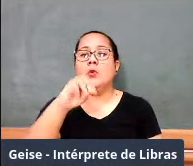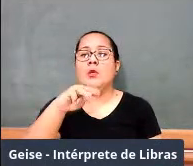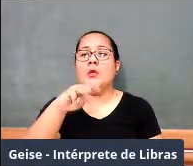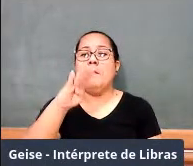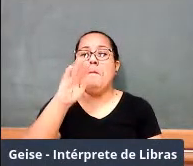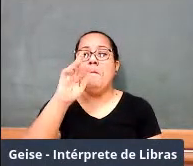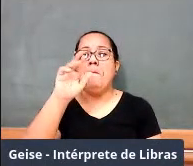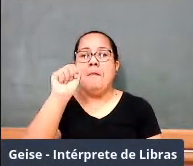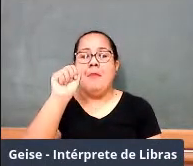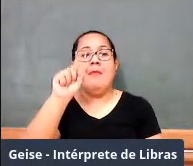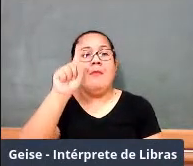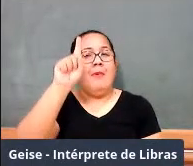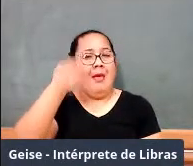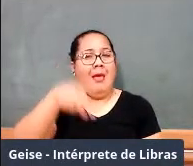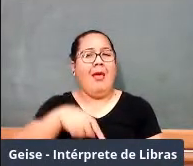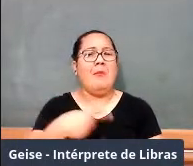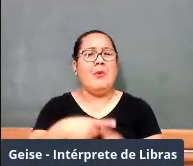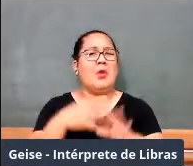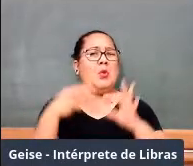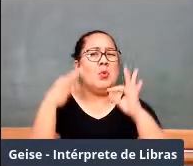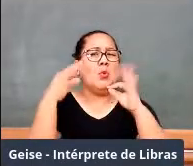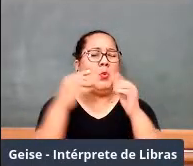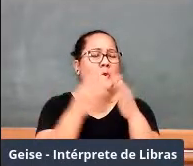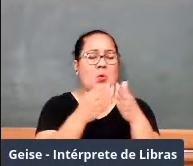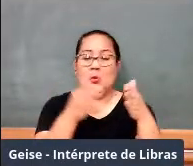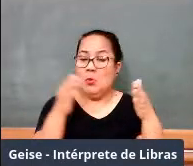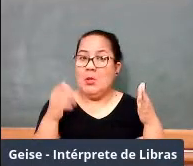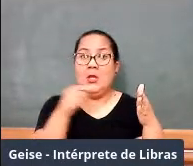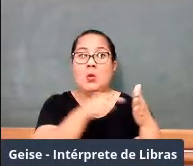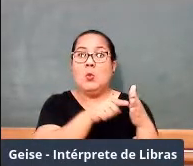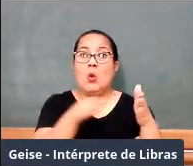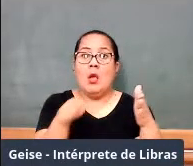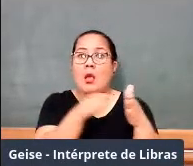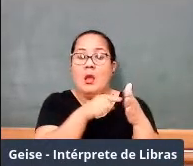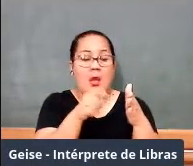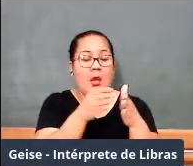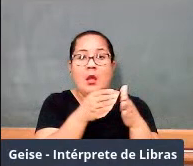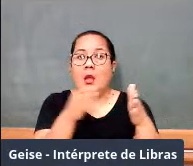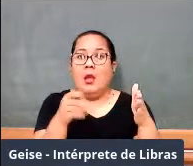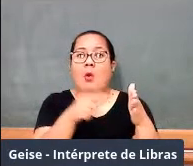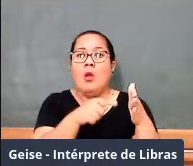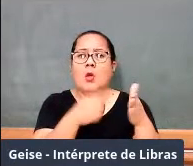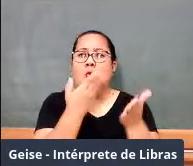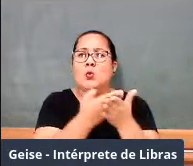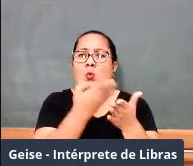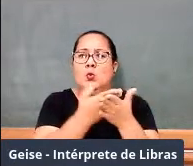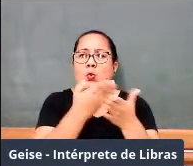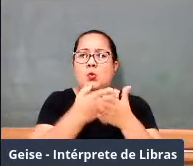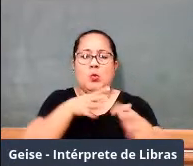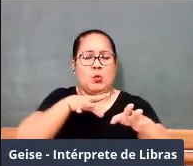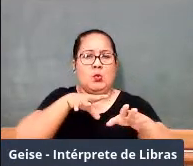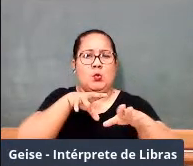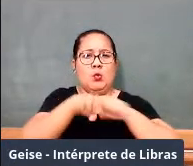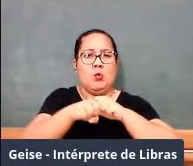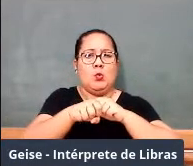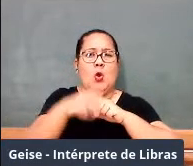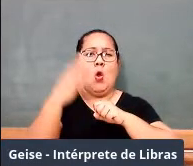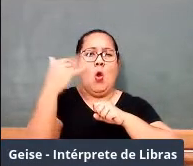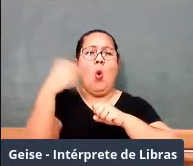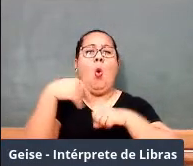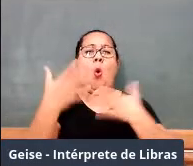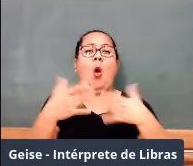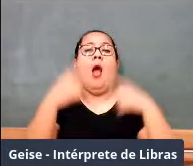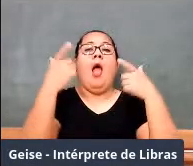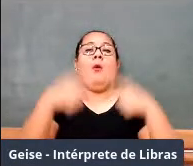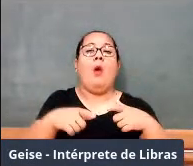durante todo o século XIX, o curso superior, aquele curso que tinha maior status, era o curso de